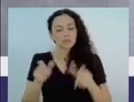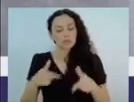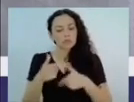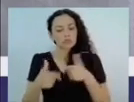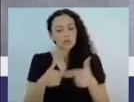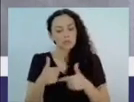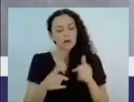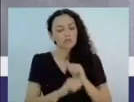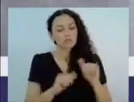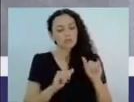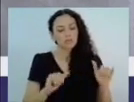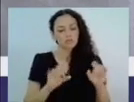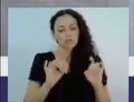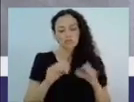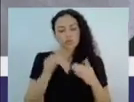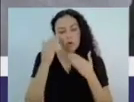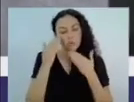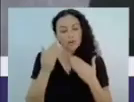Muito obrigado. Uma boa noite a todos. Deus abençoe. Obrigado.